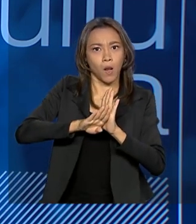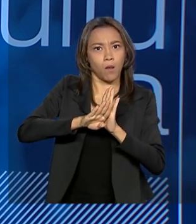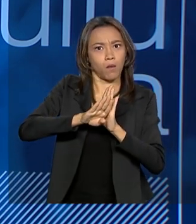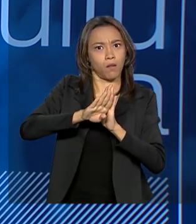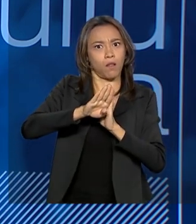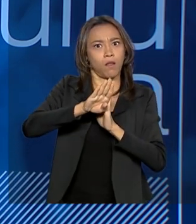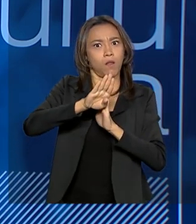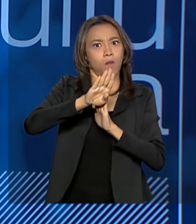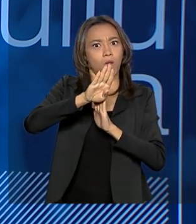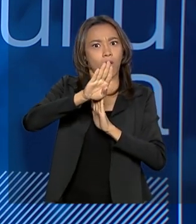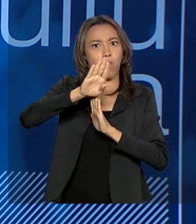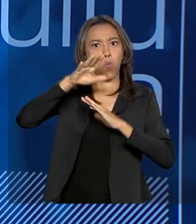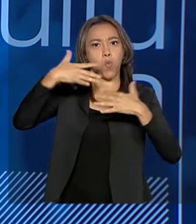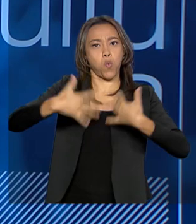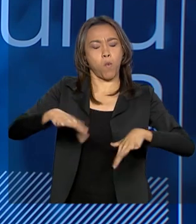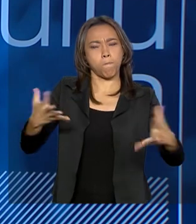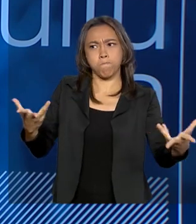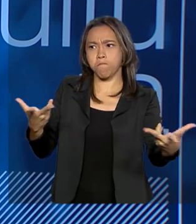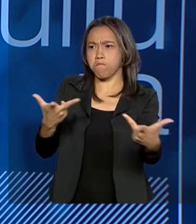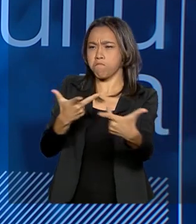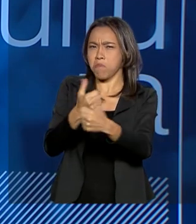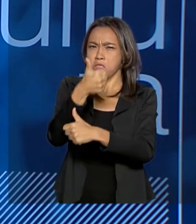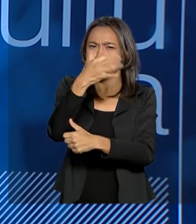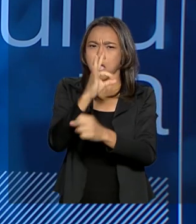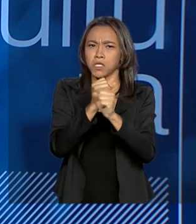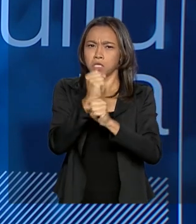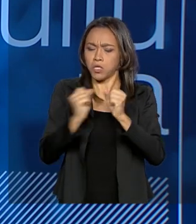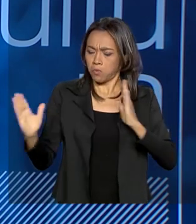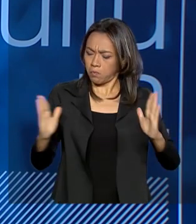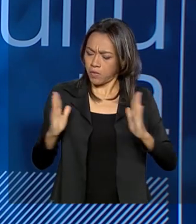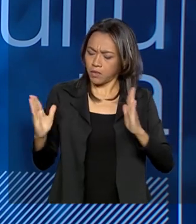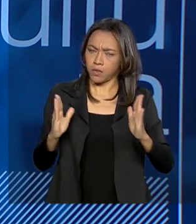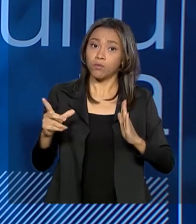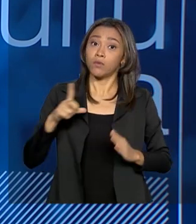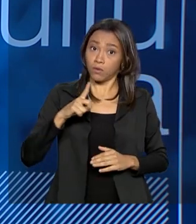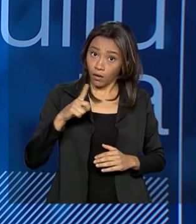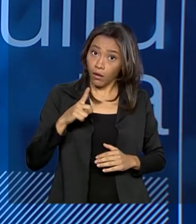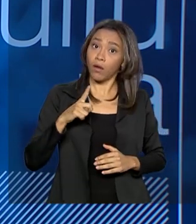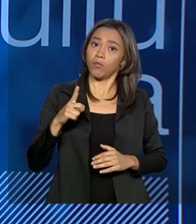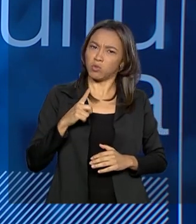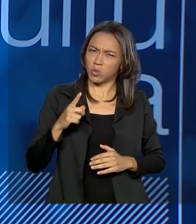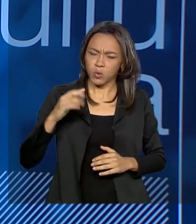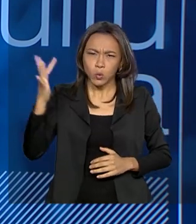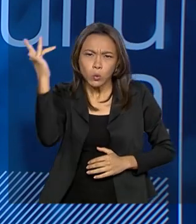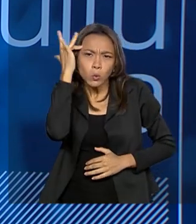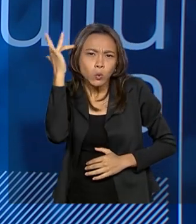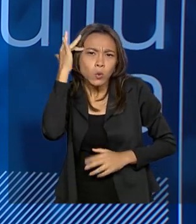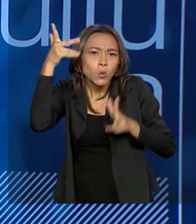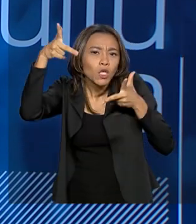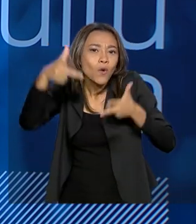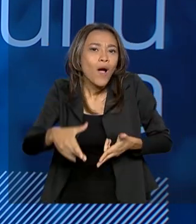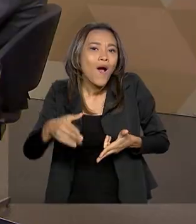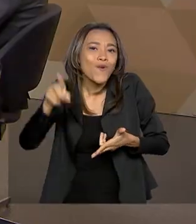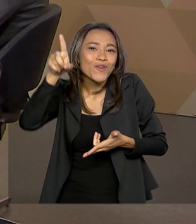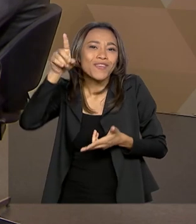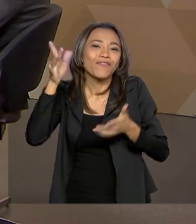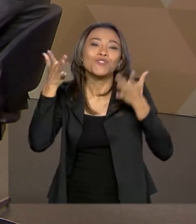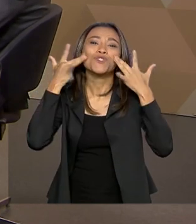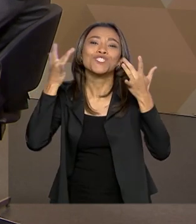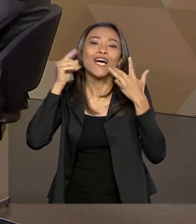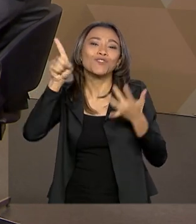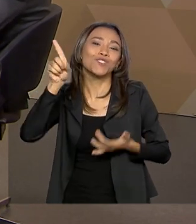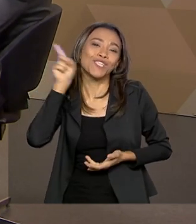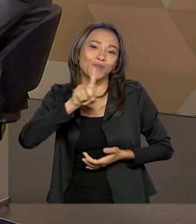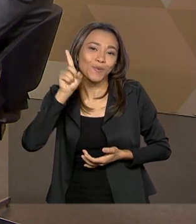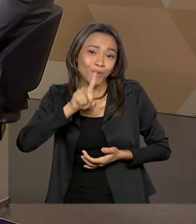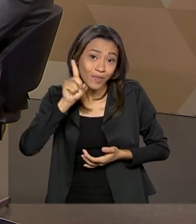incrível e belíssima nos últimos 10 anos. A gente tem hoje obras de teatro musical no mesmo nível do melhor produzido na Broadway. E